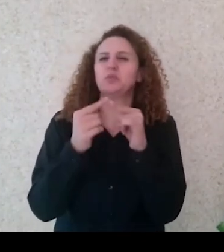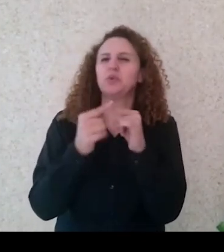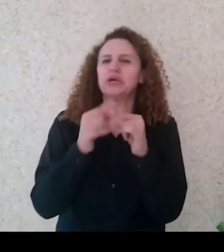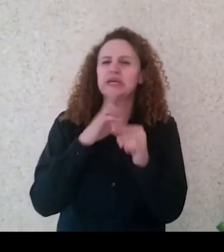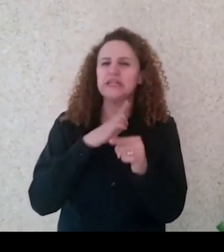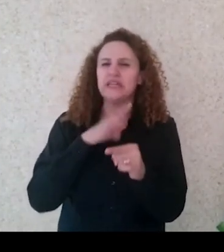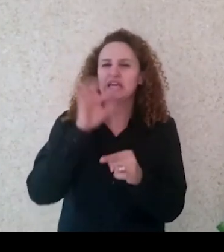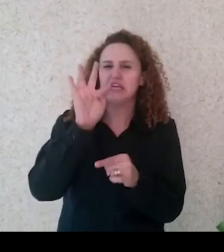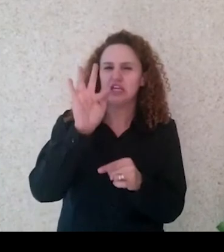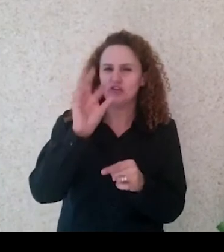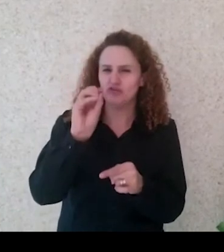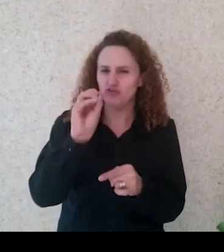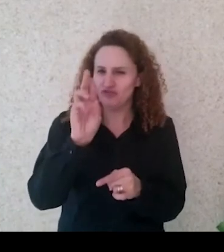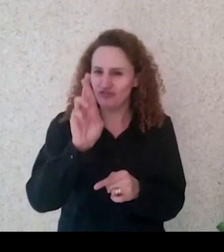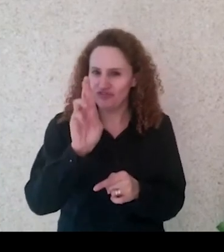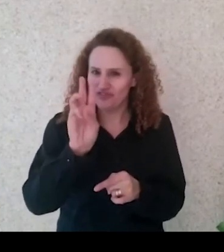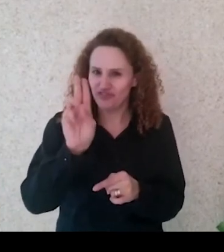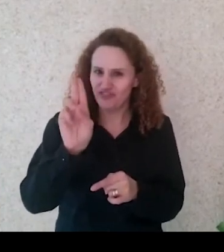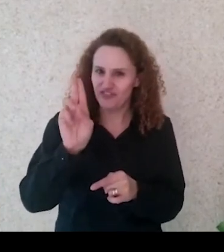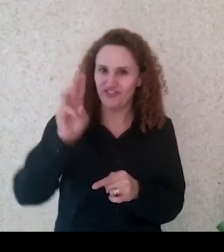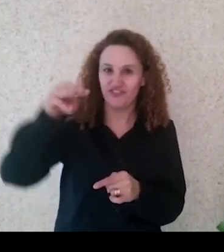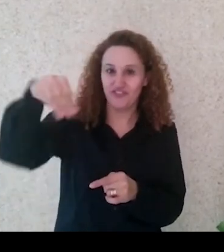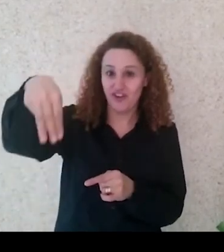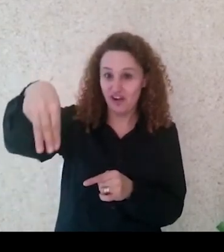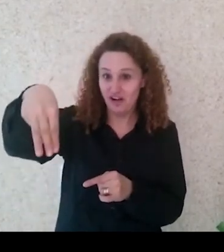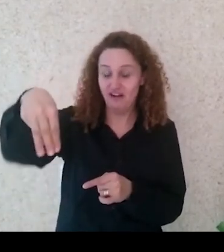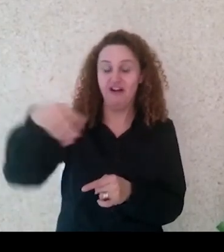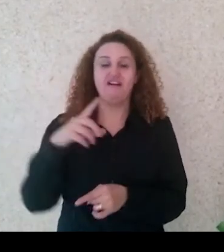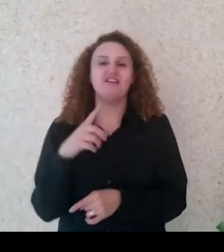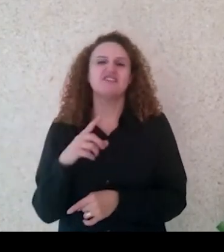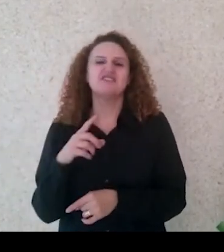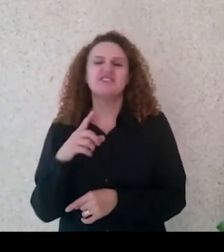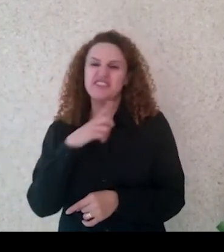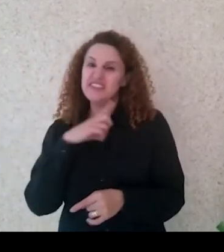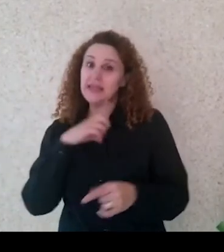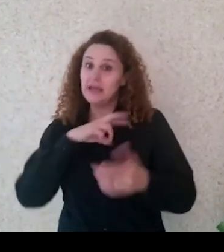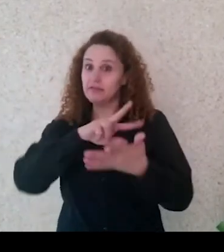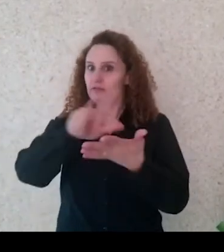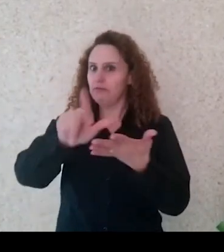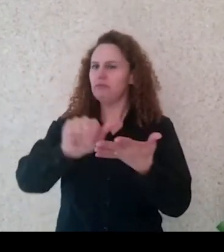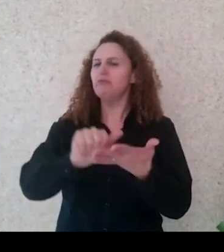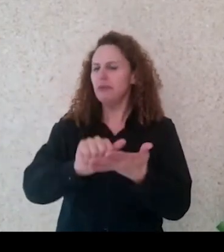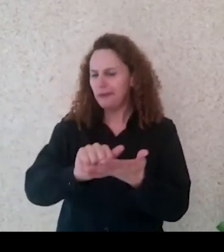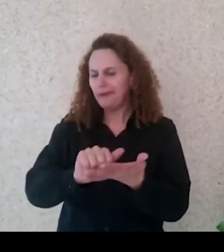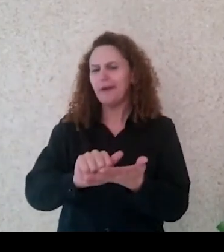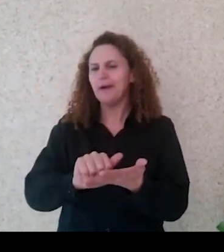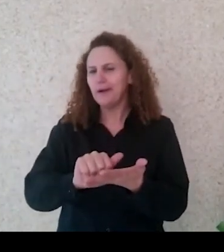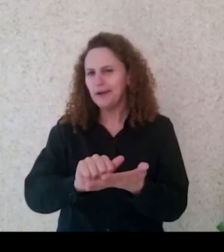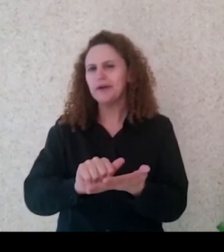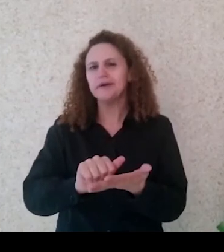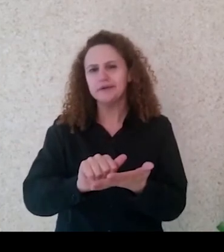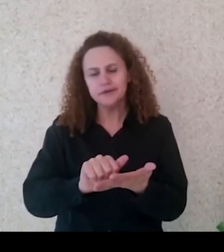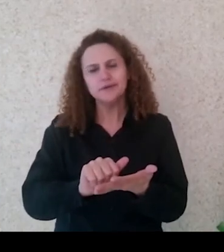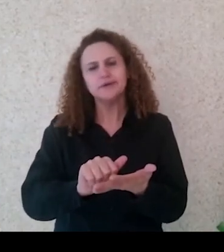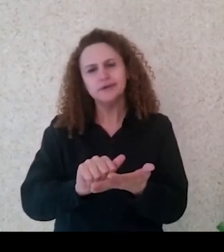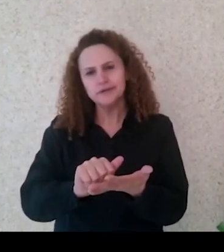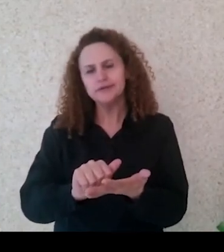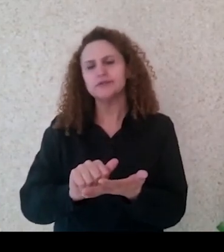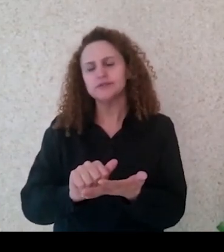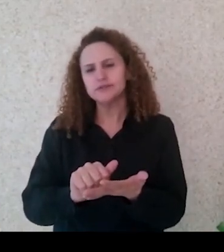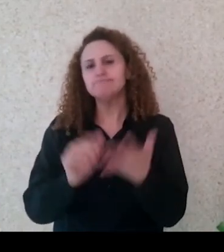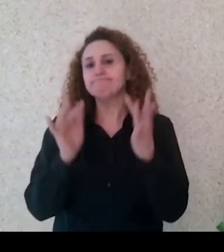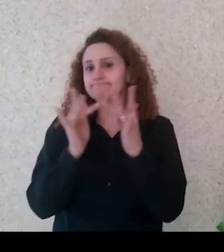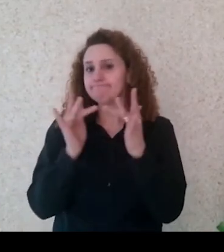dúvida, né? Nós temos várias formas de mantermos o